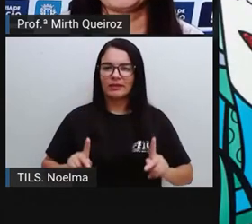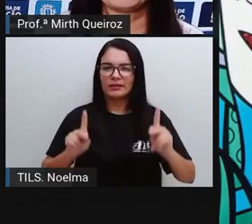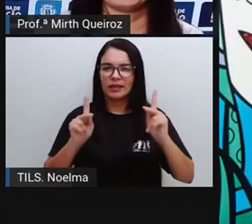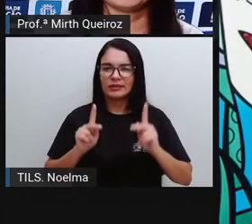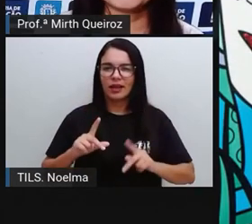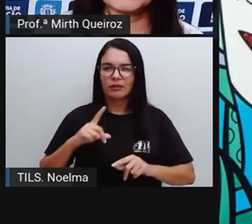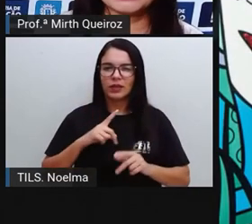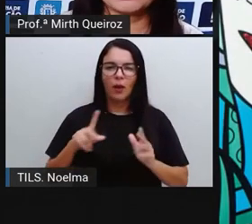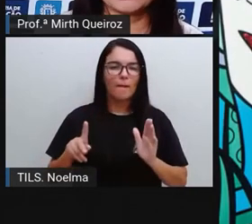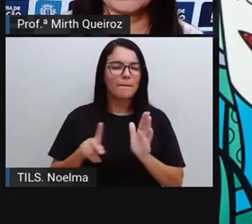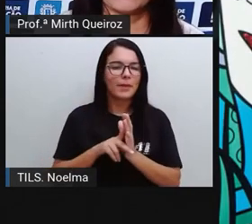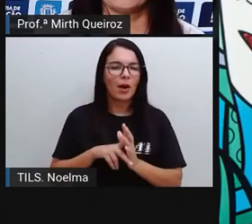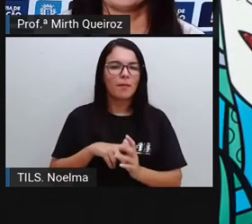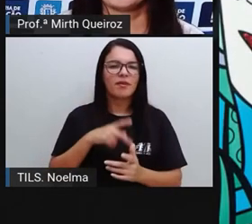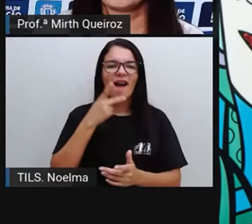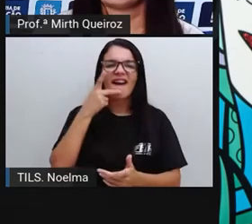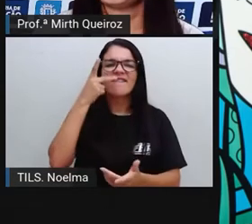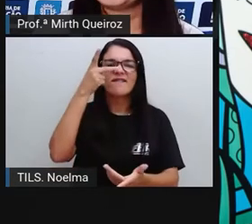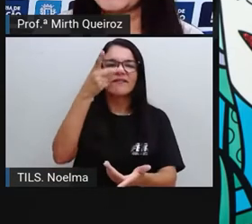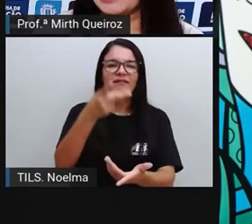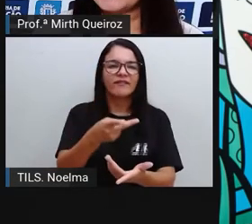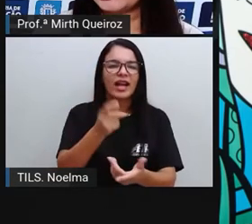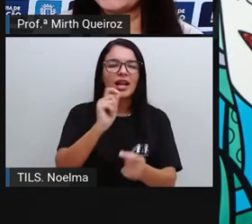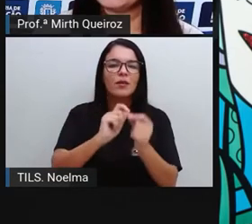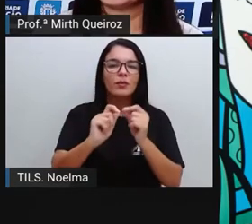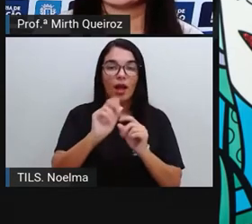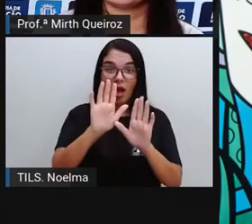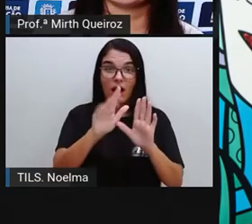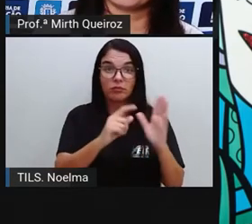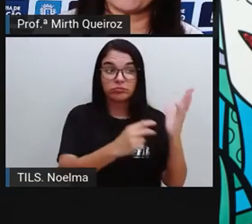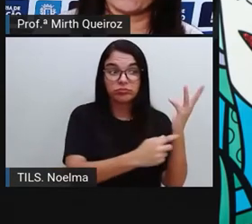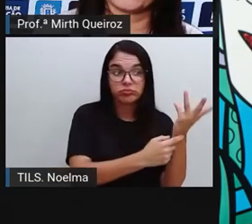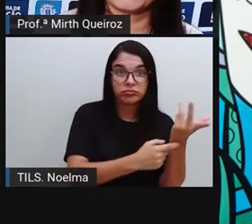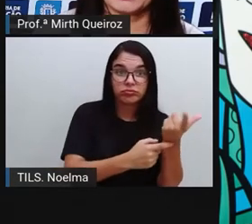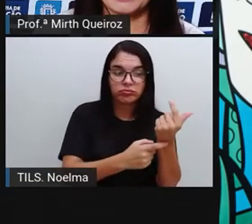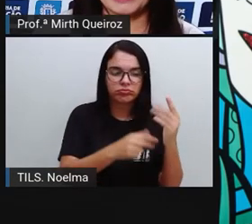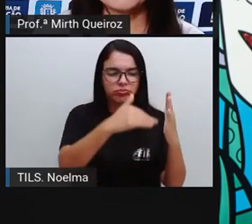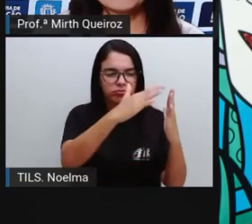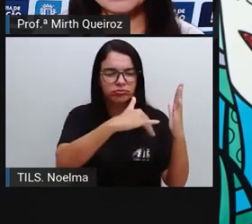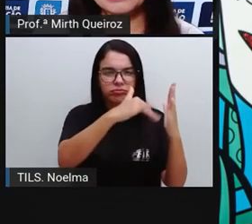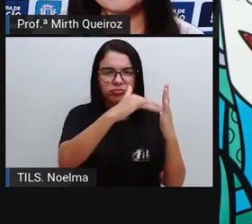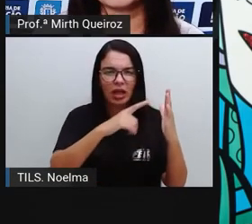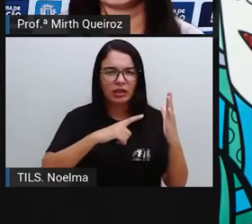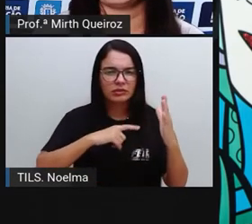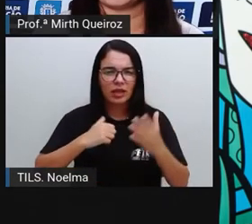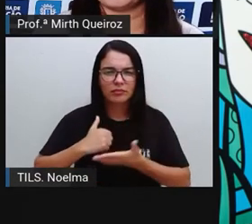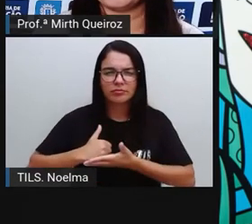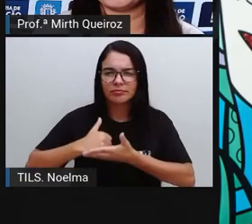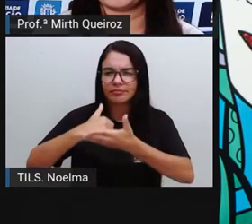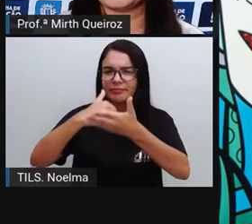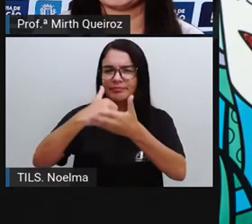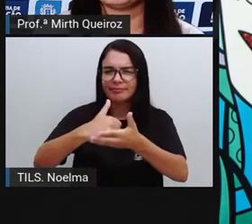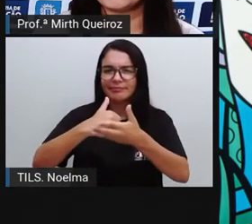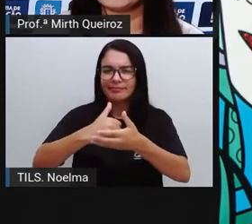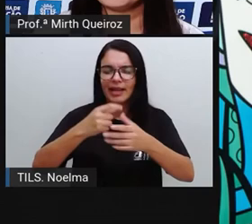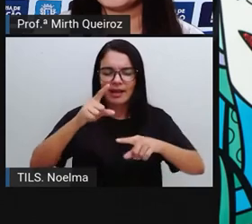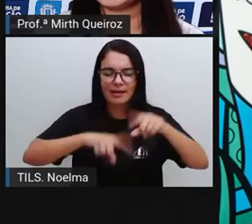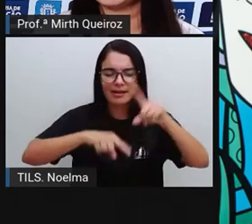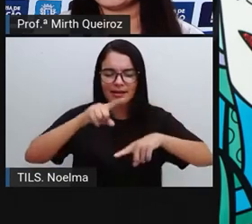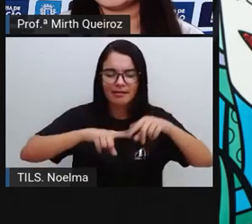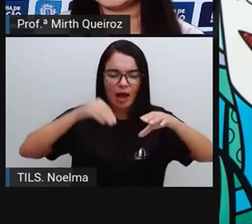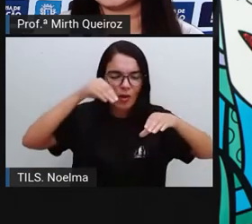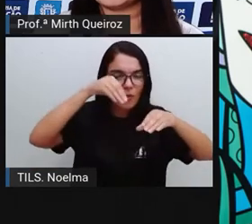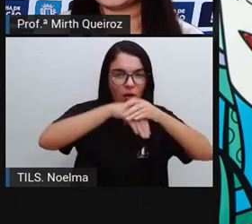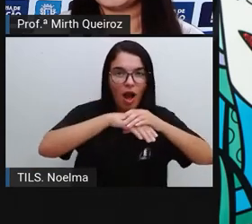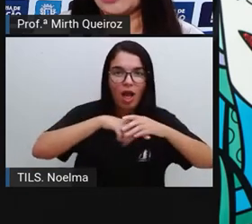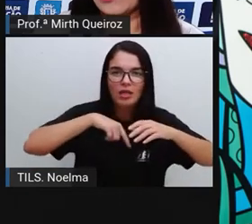ele afirma assim, uma obra de arte que usa como suporte a embalagem de produto tem enorme poder